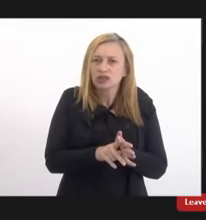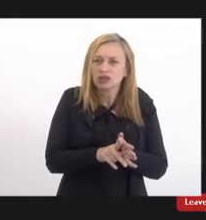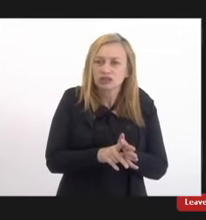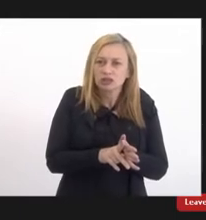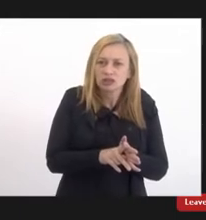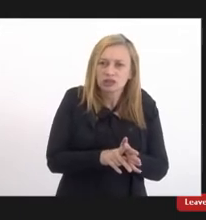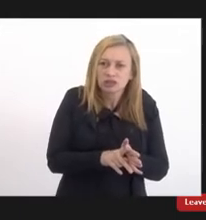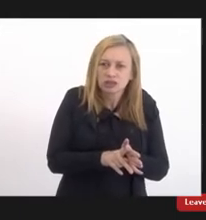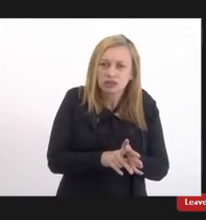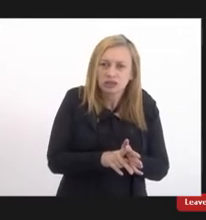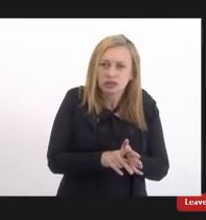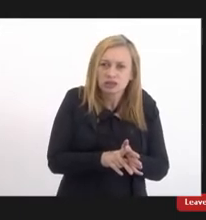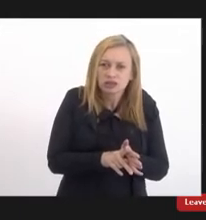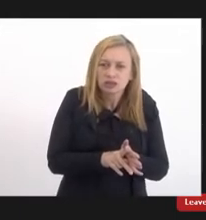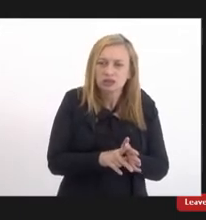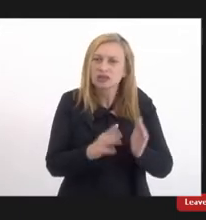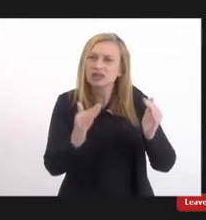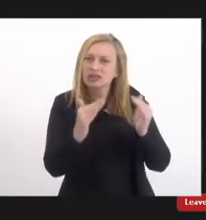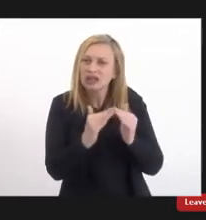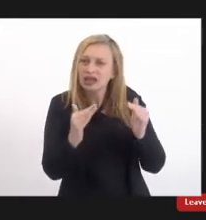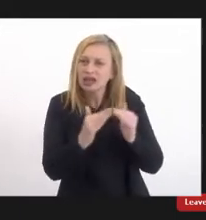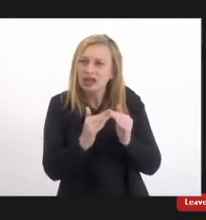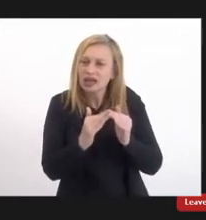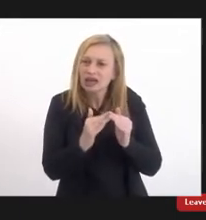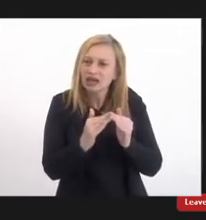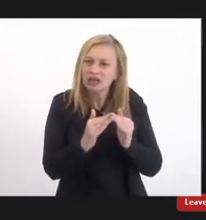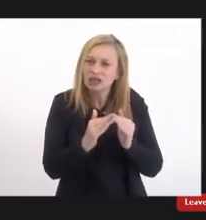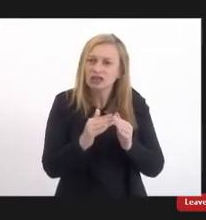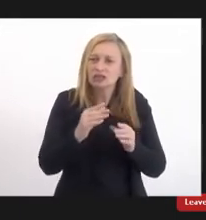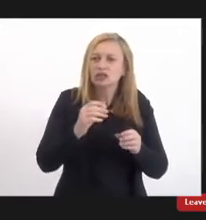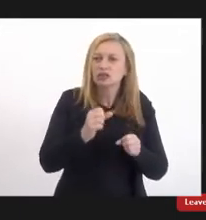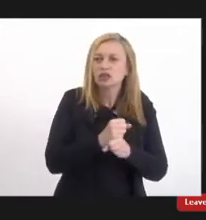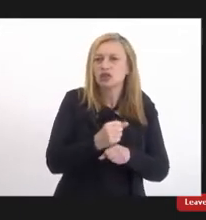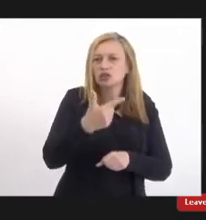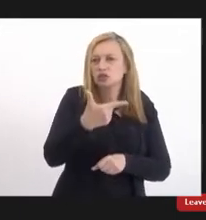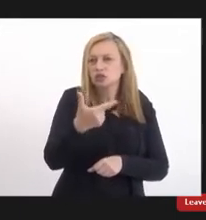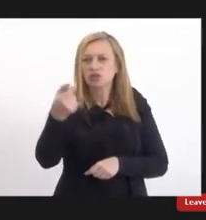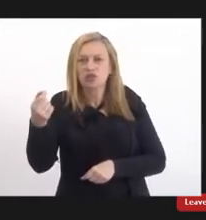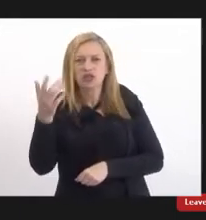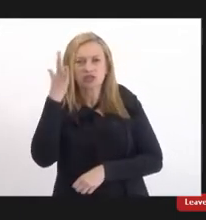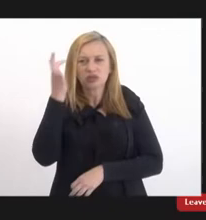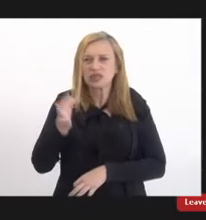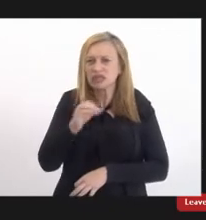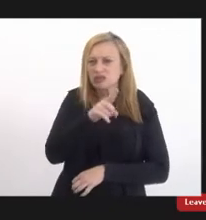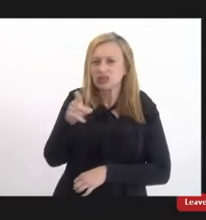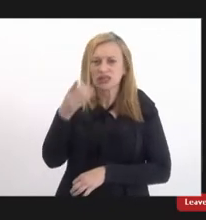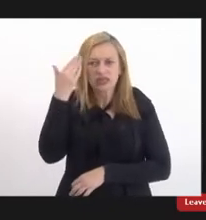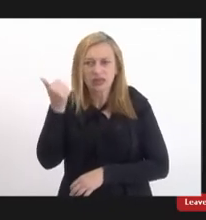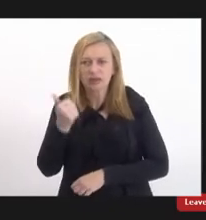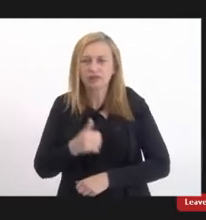que tramita aqui na casa desde de 2020 não sei se vocês sabem